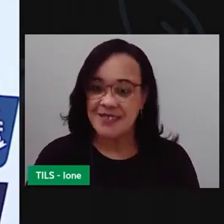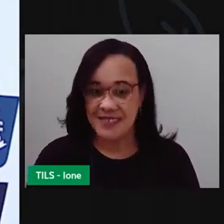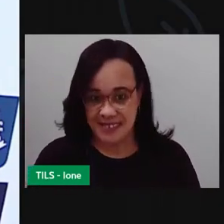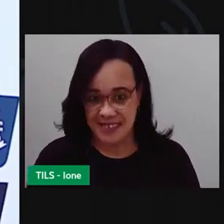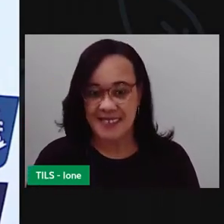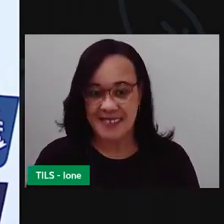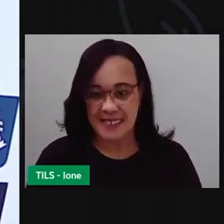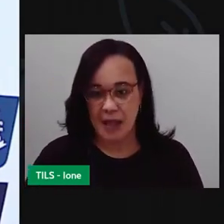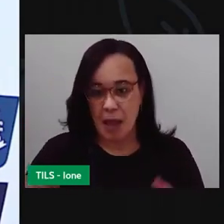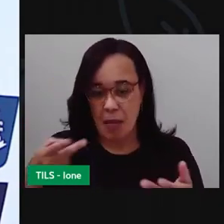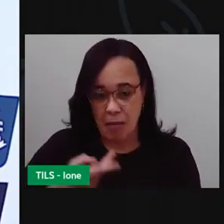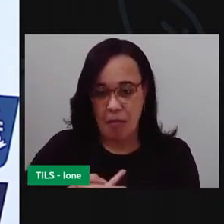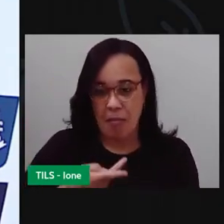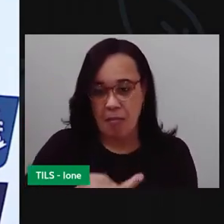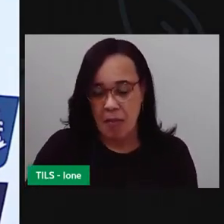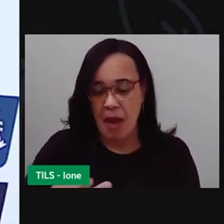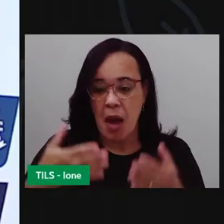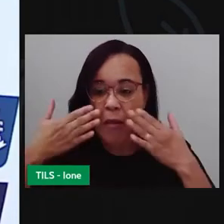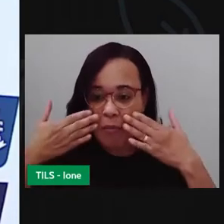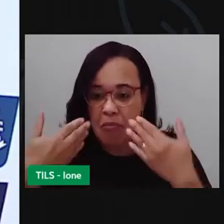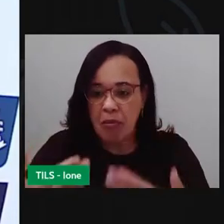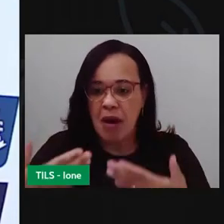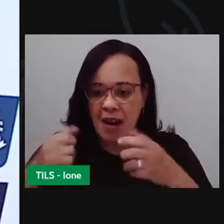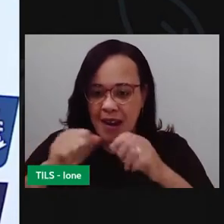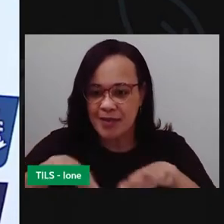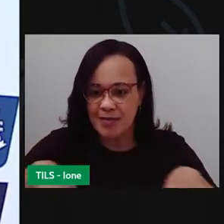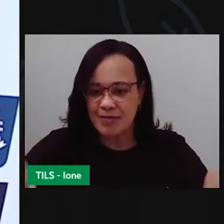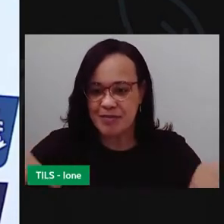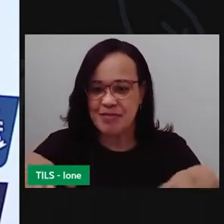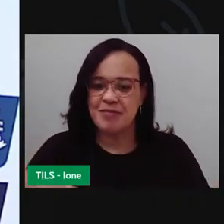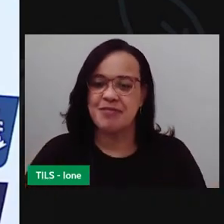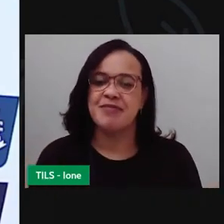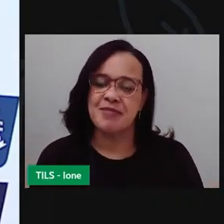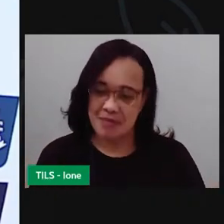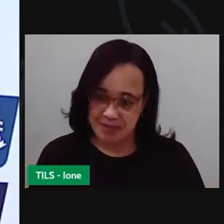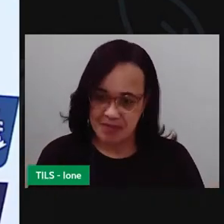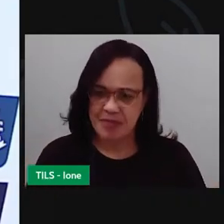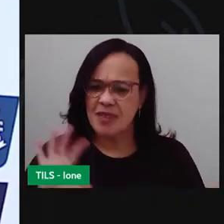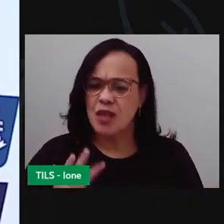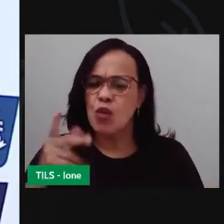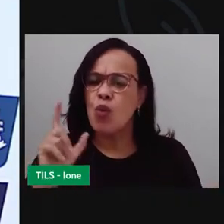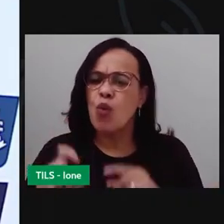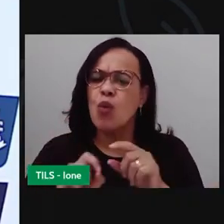Caiu e bateu o rosto no chão? Vamos ver o que aconteceu.